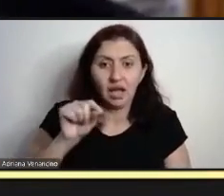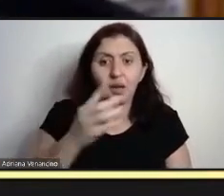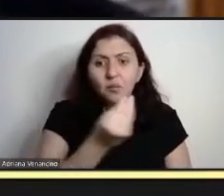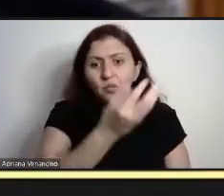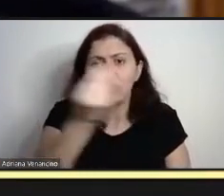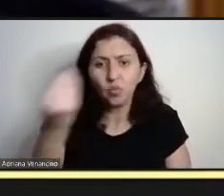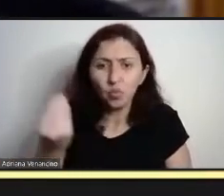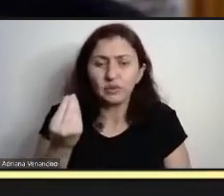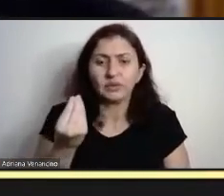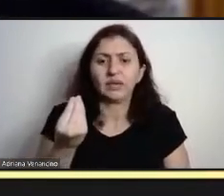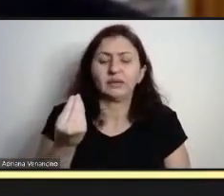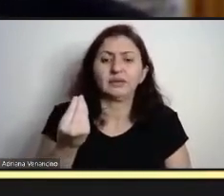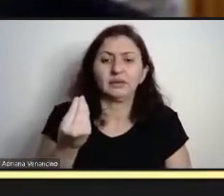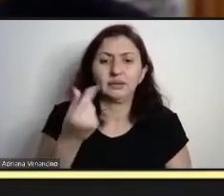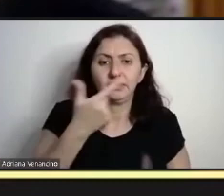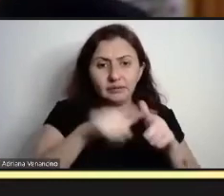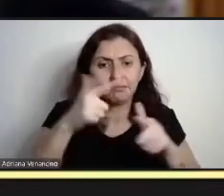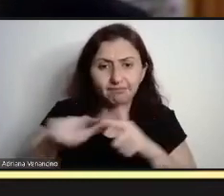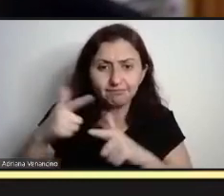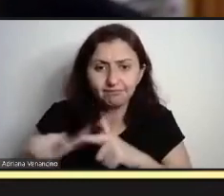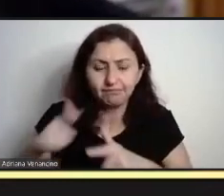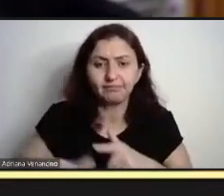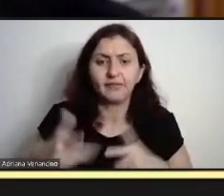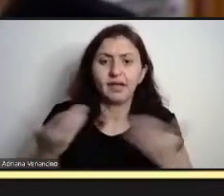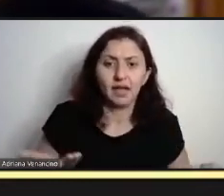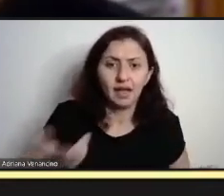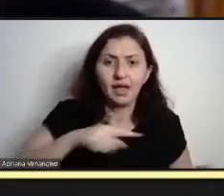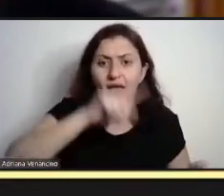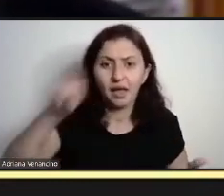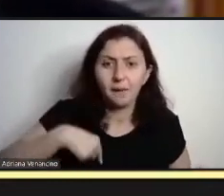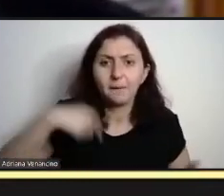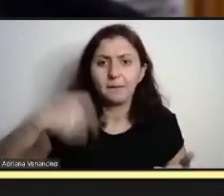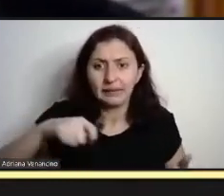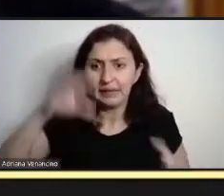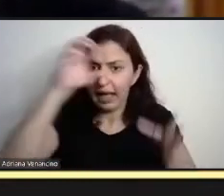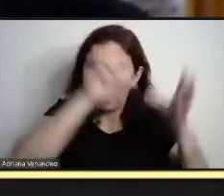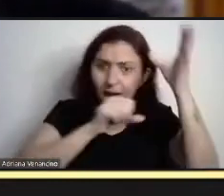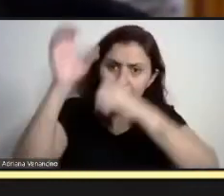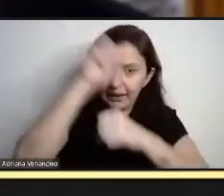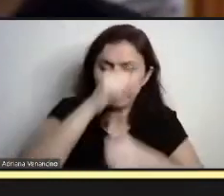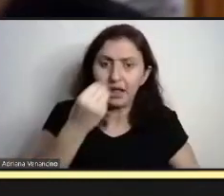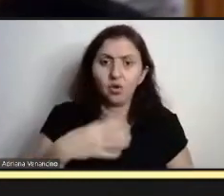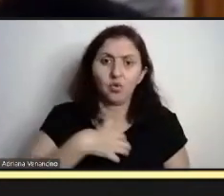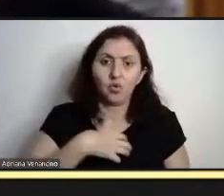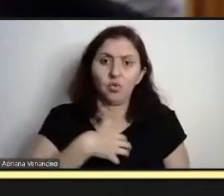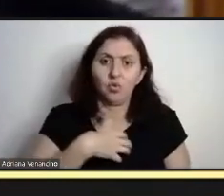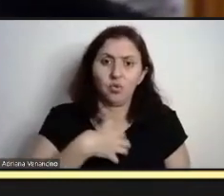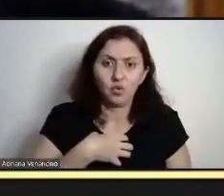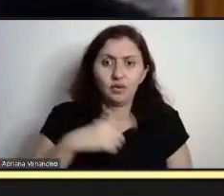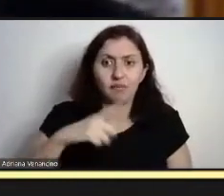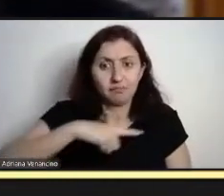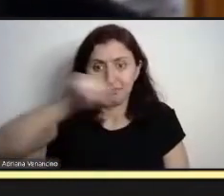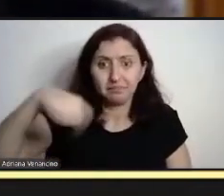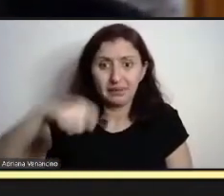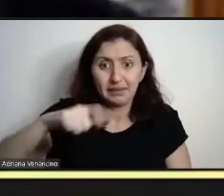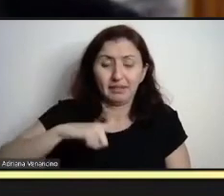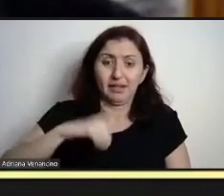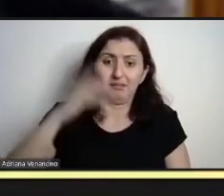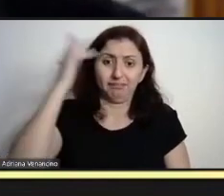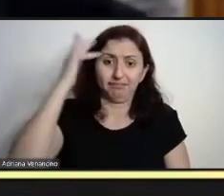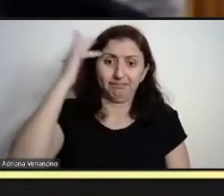nós vamos ter que aprender a lidar com elas, com muita sabedoria, com muito